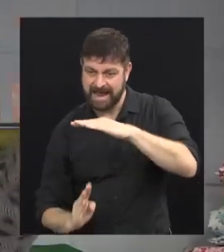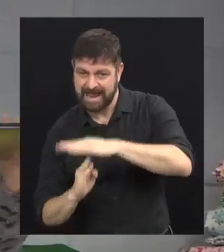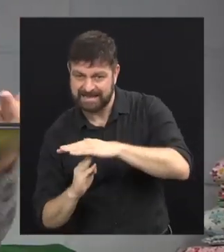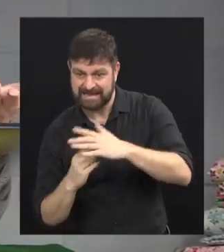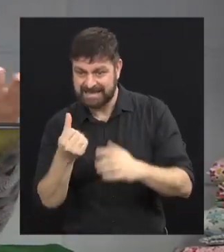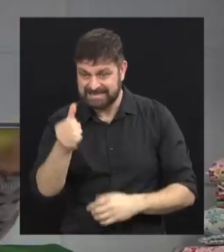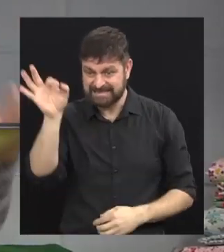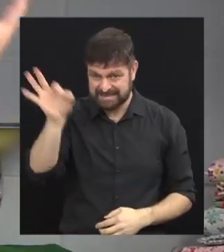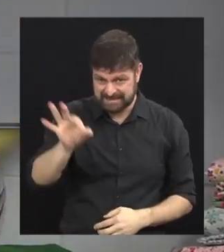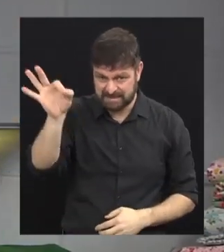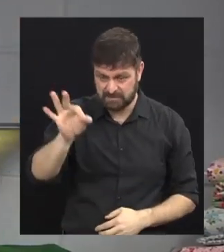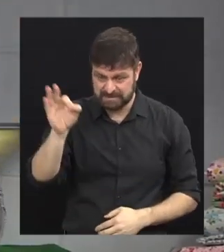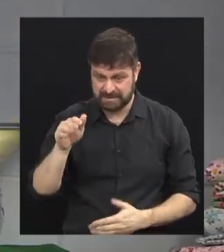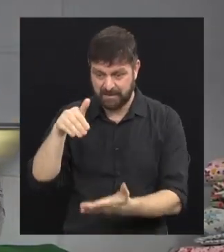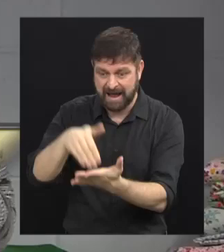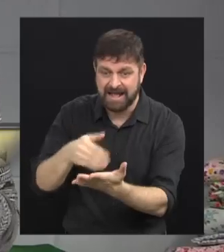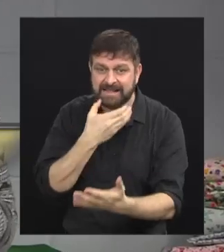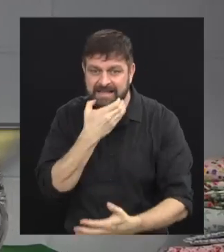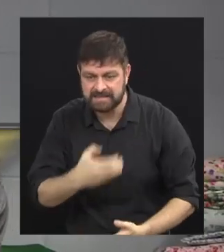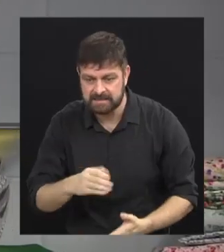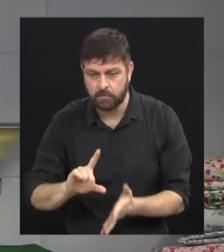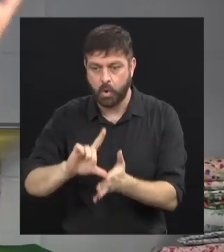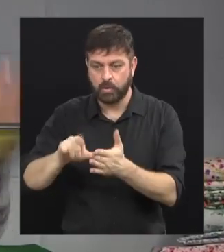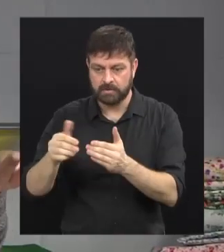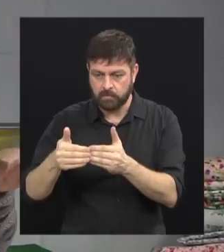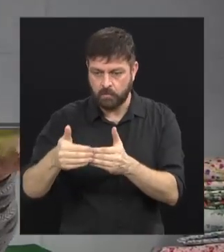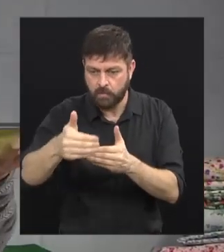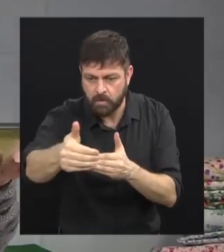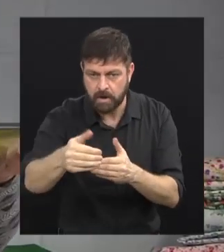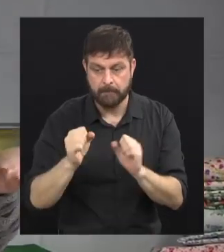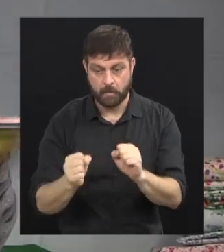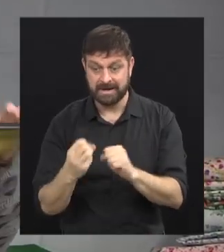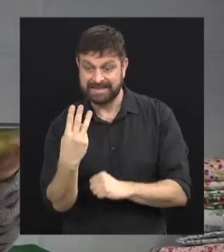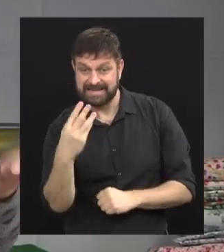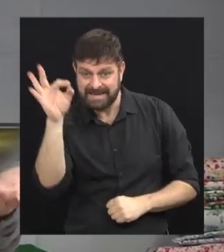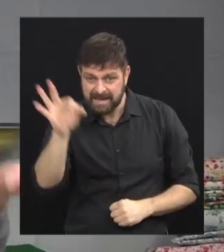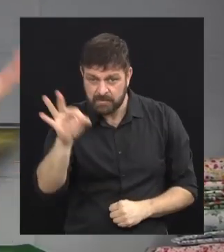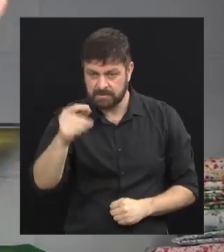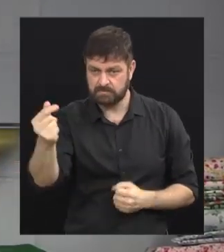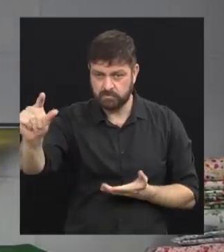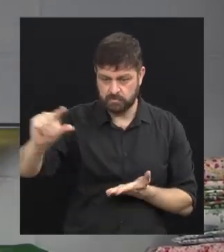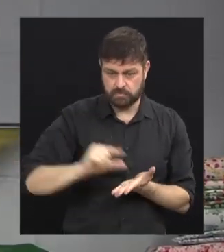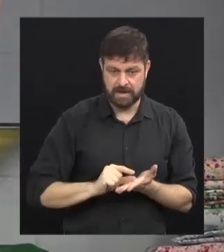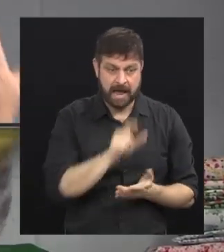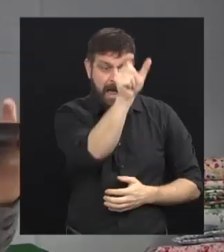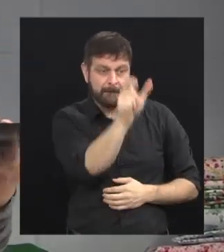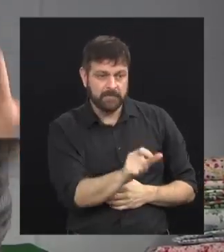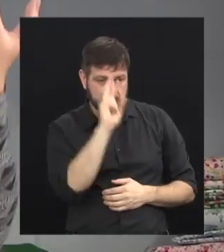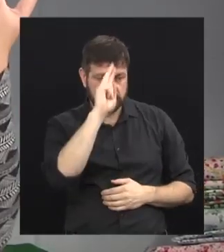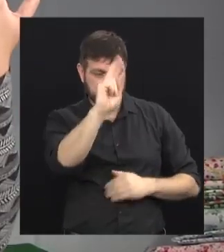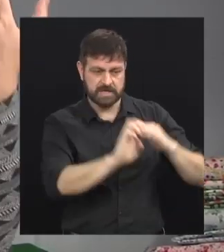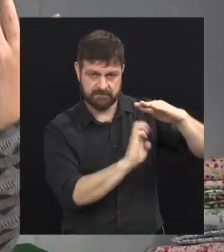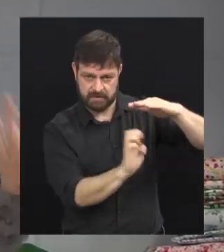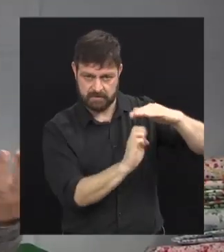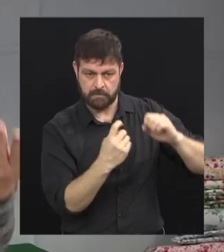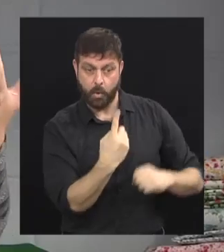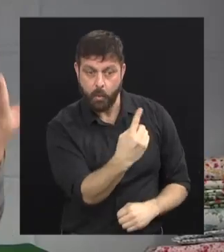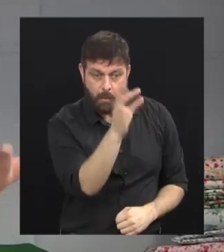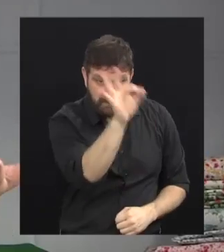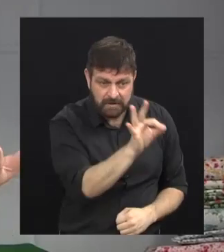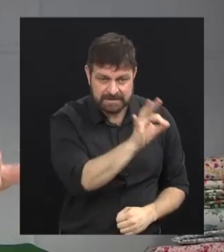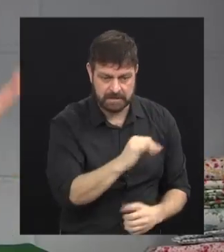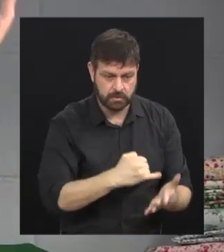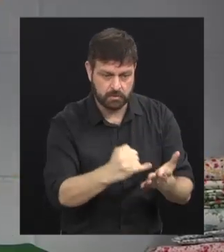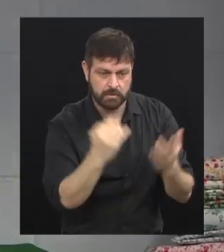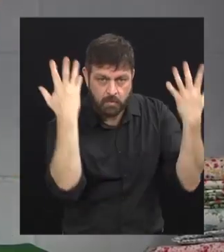até 3, 6% se você fizer isso até o final de dezembro ou a partir de dezembro 3%. E você, que é pessoa jurídica, 1% do